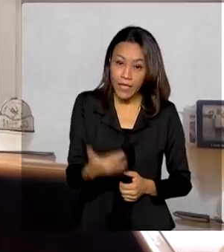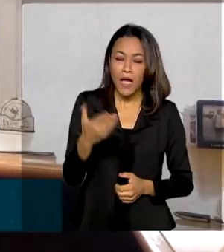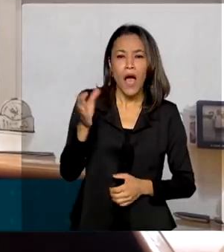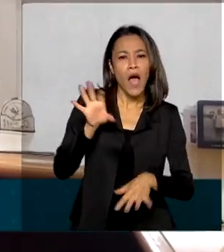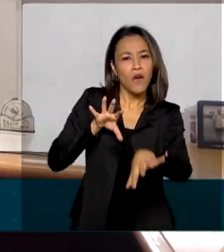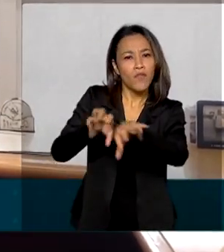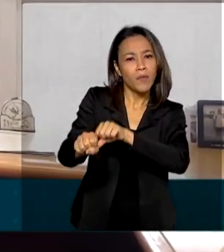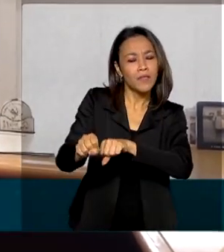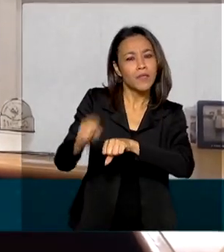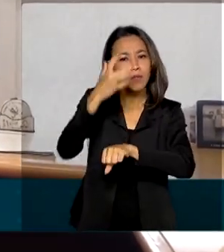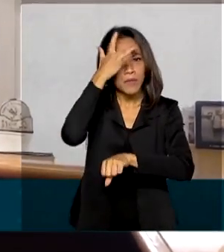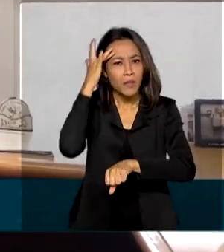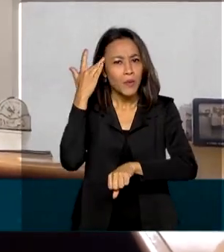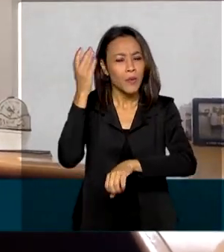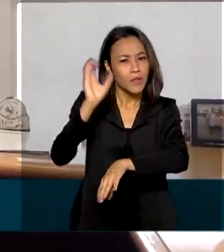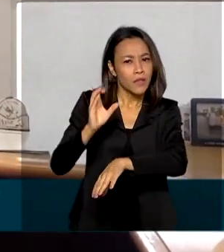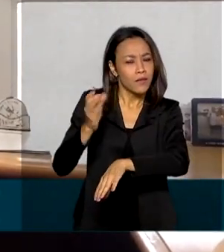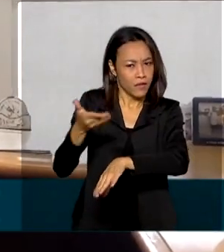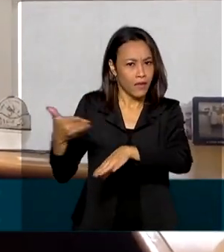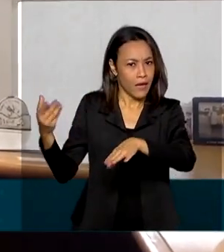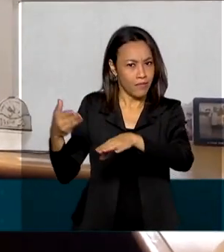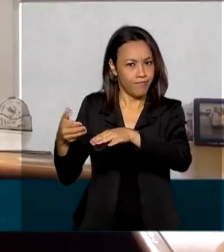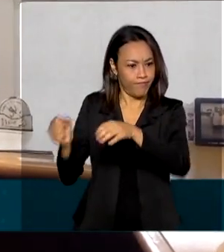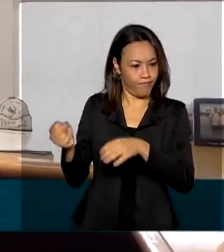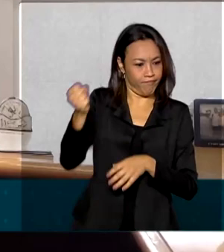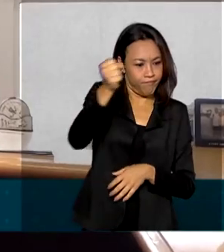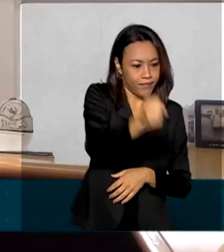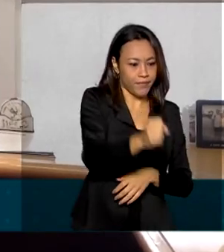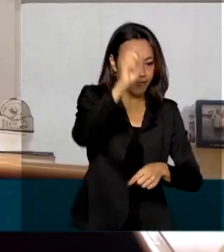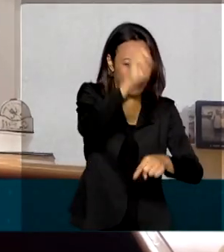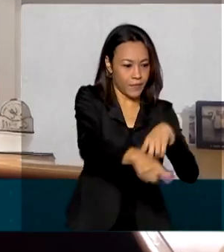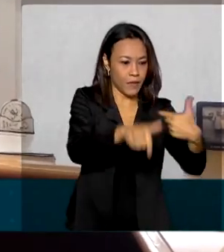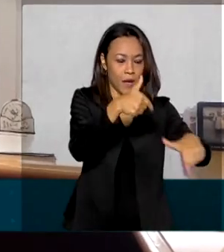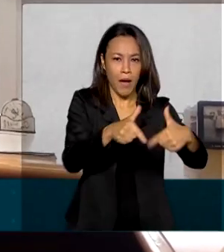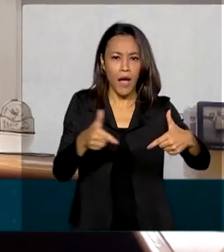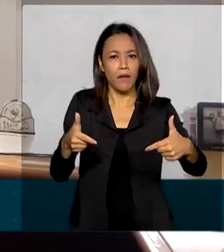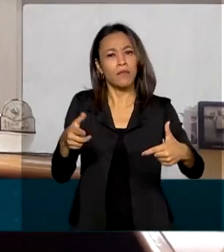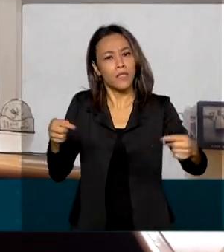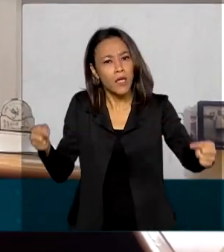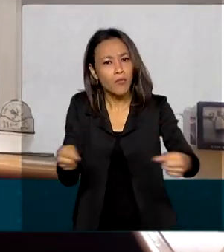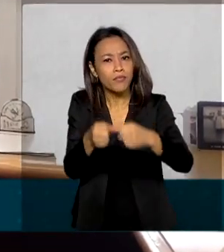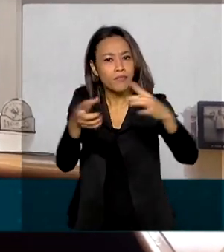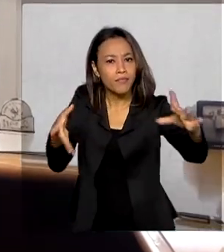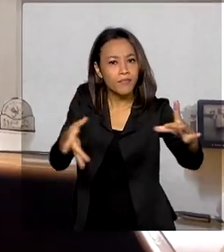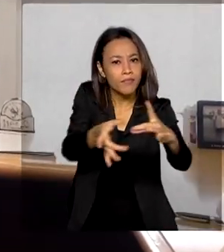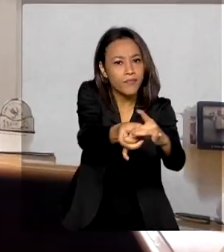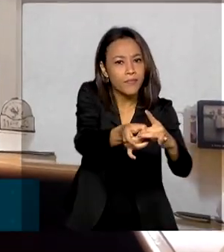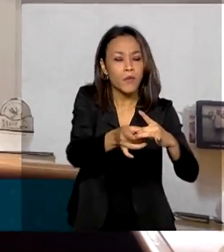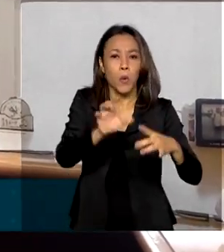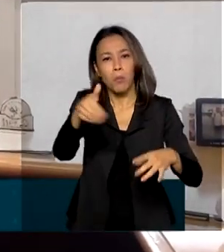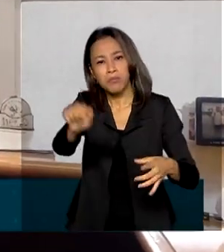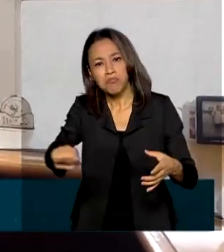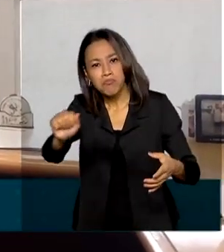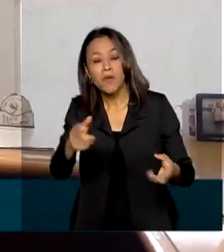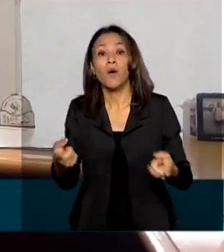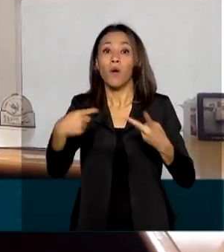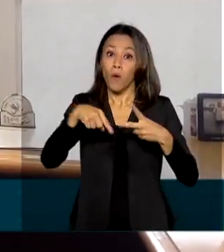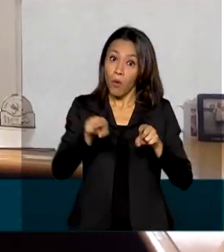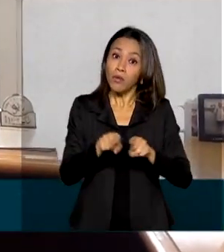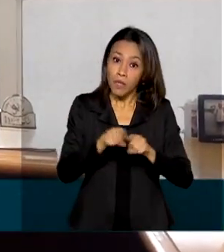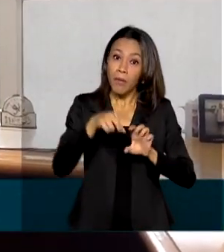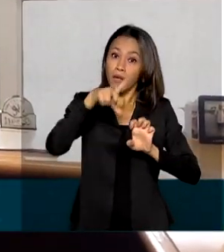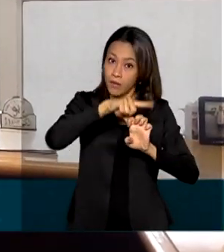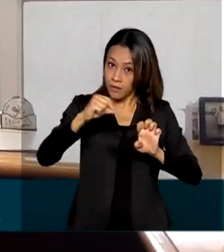ou para o emprego, onde elas se engajam junto a uma empresa, uma entidade, ou também para empreender.